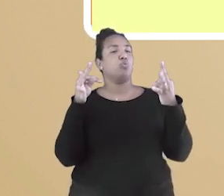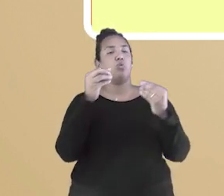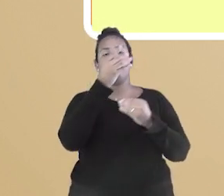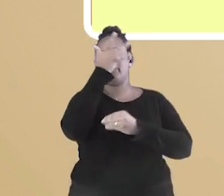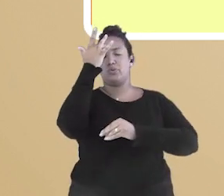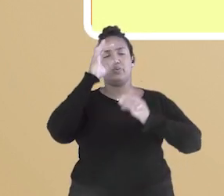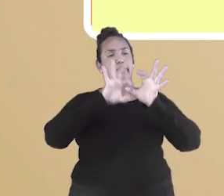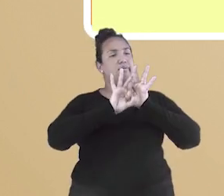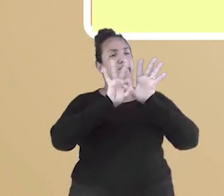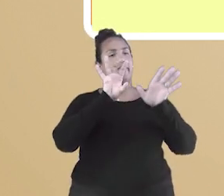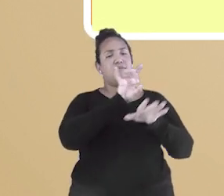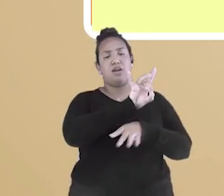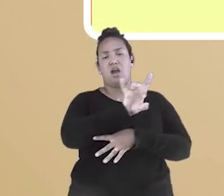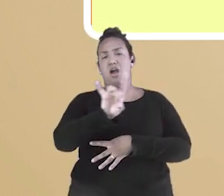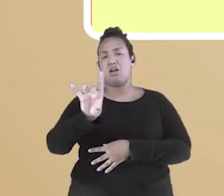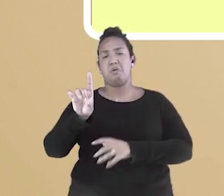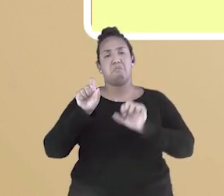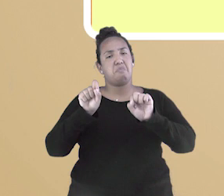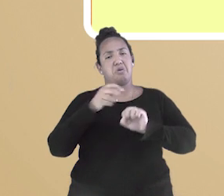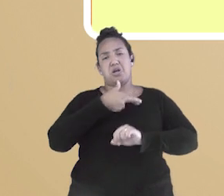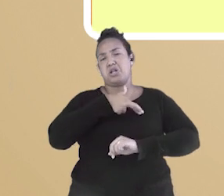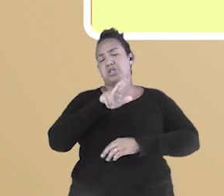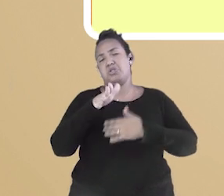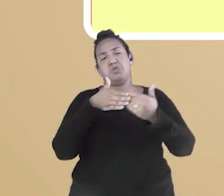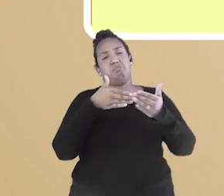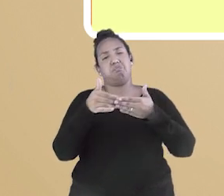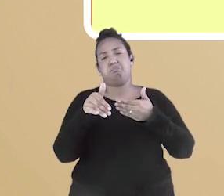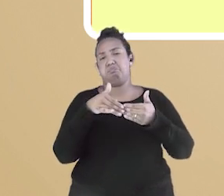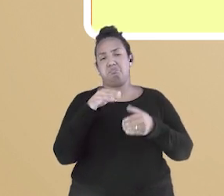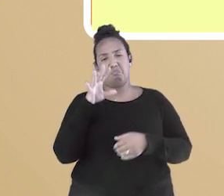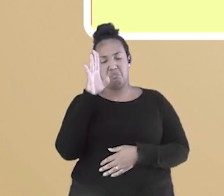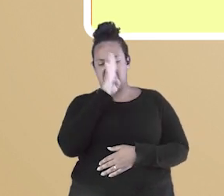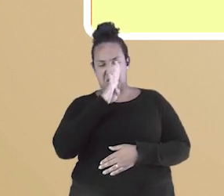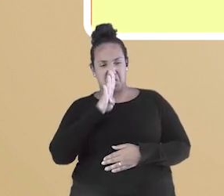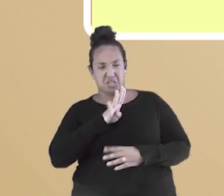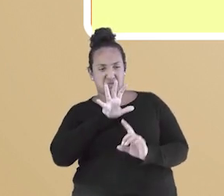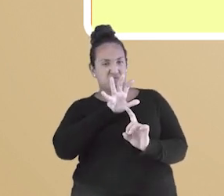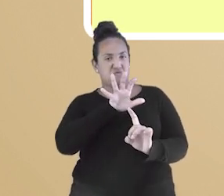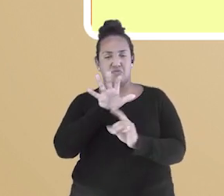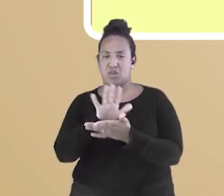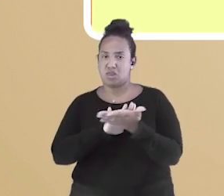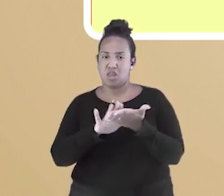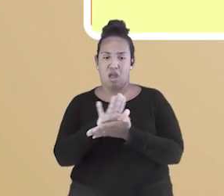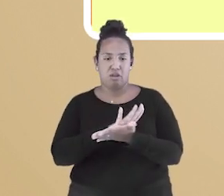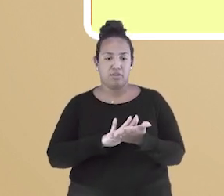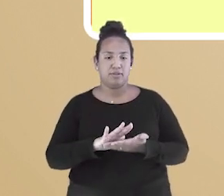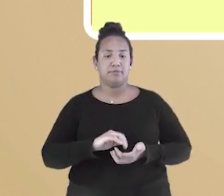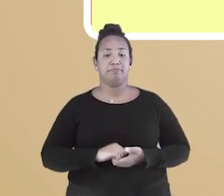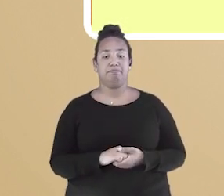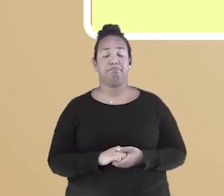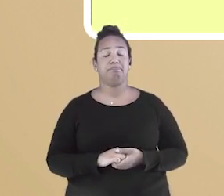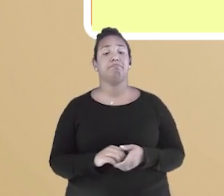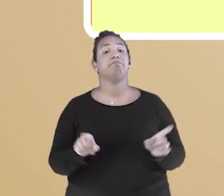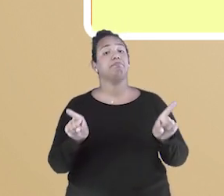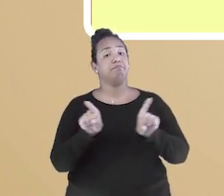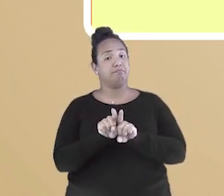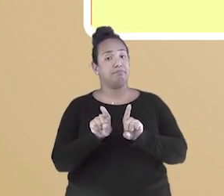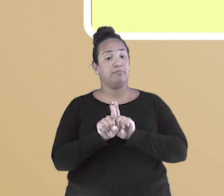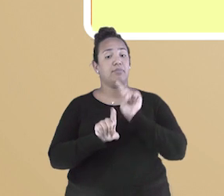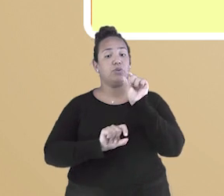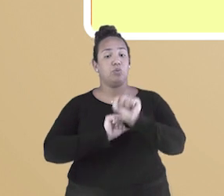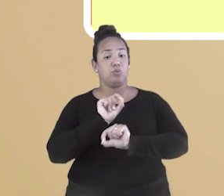também a naturalização dos estrangeiros. Todos que não manifestaram vontade de manter a sua nacionalidade